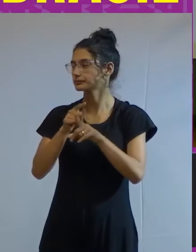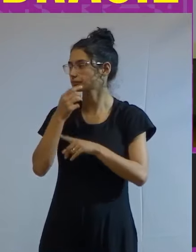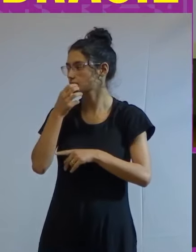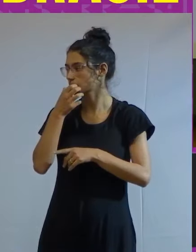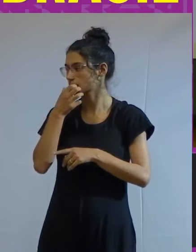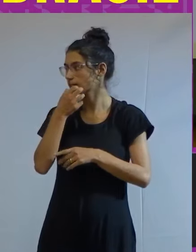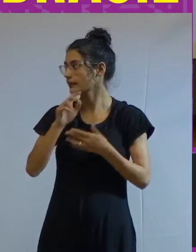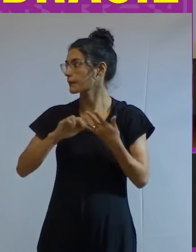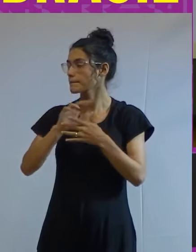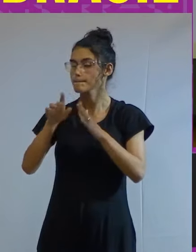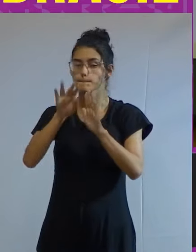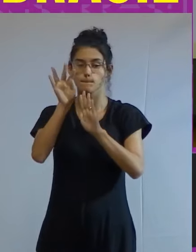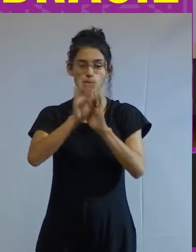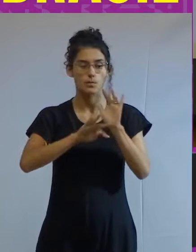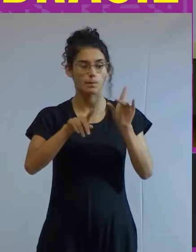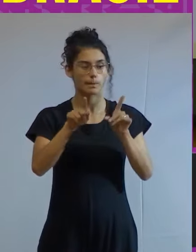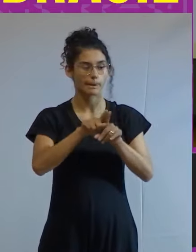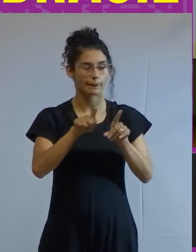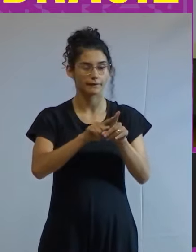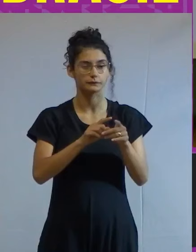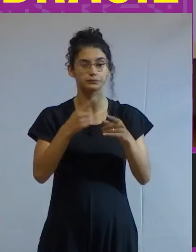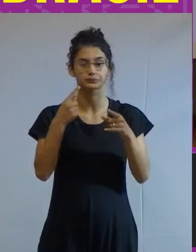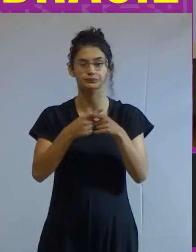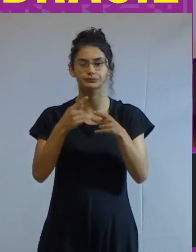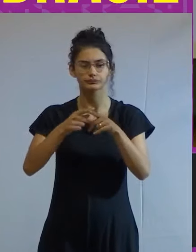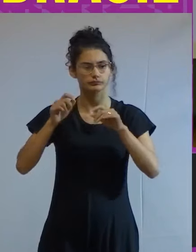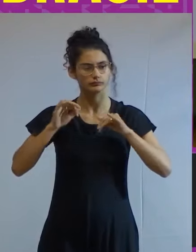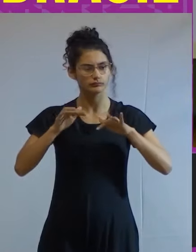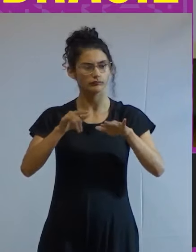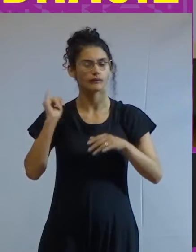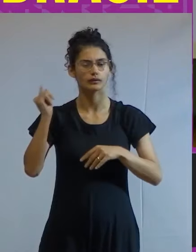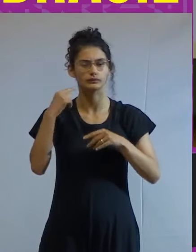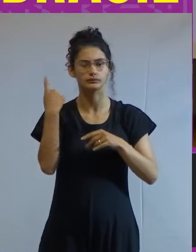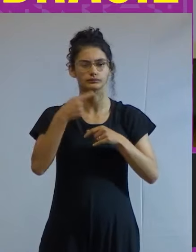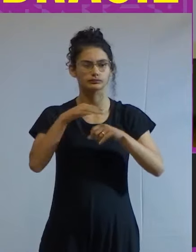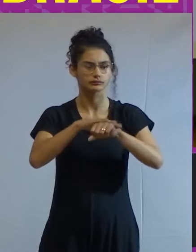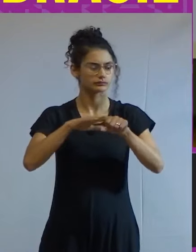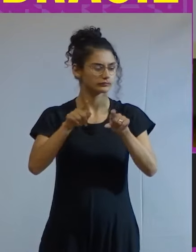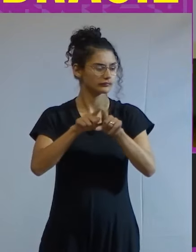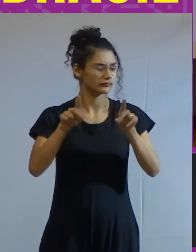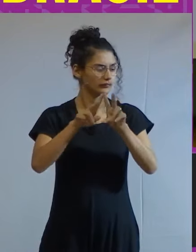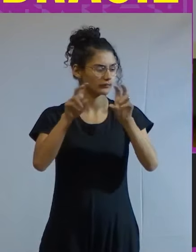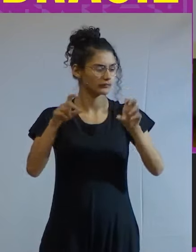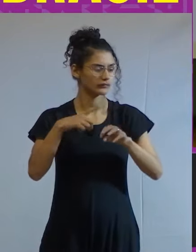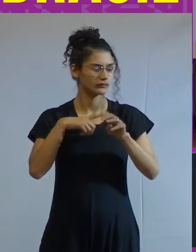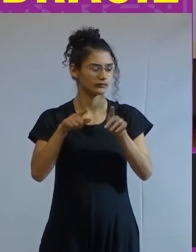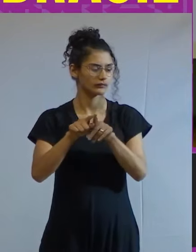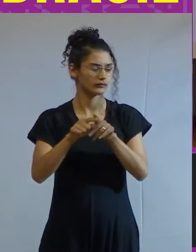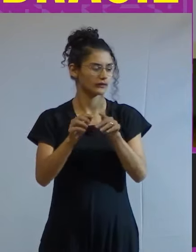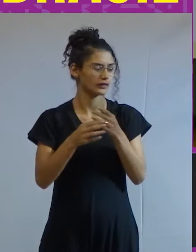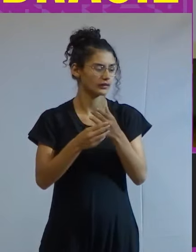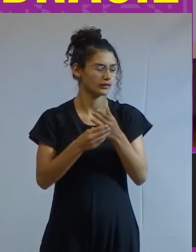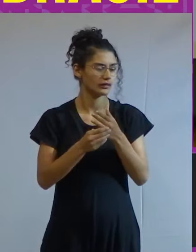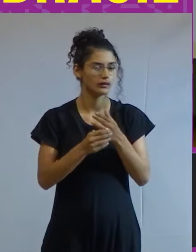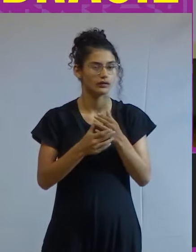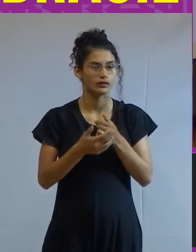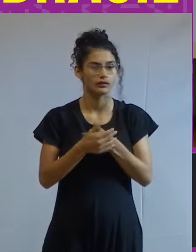outro texto porque a distribuição e é importante a gente discutir os termos não ser uma coisa